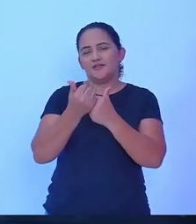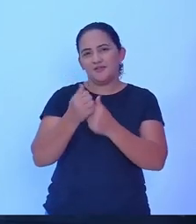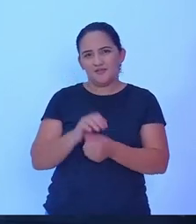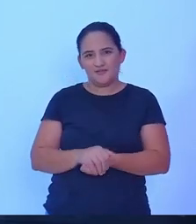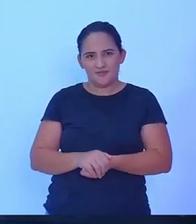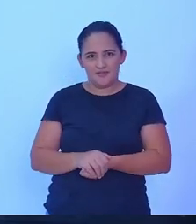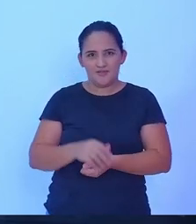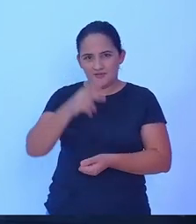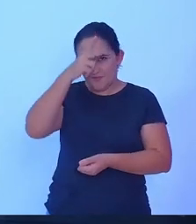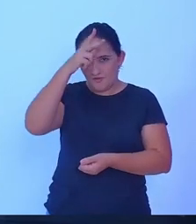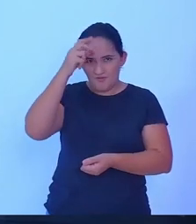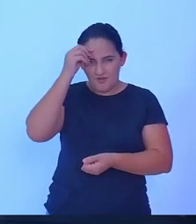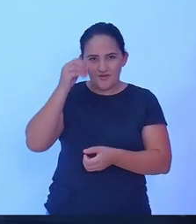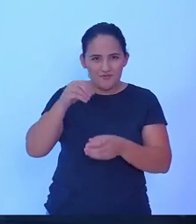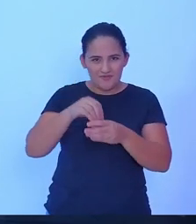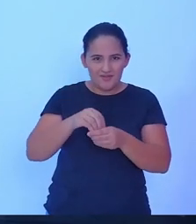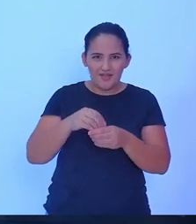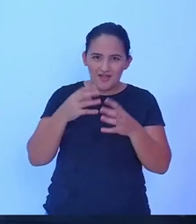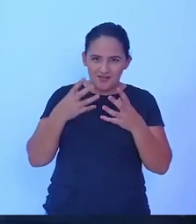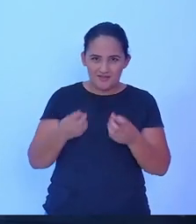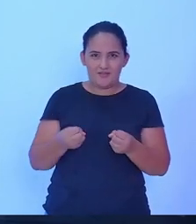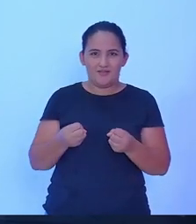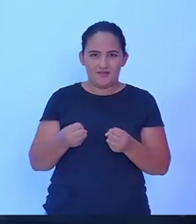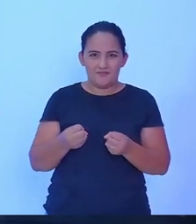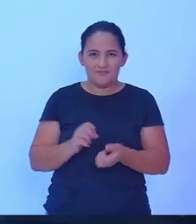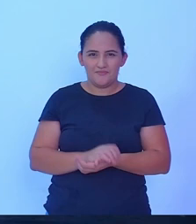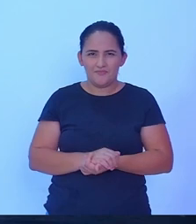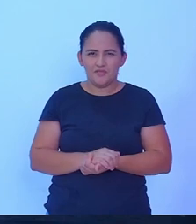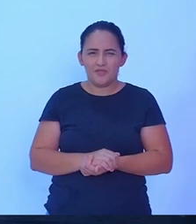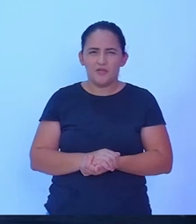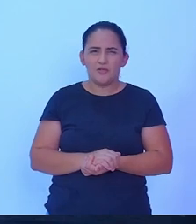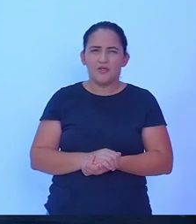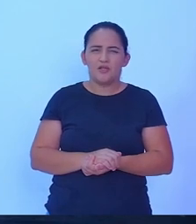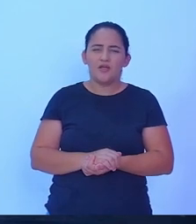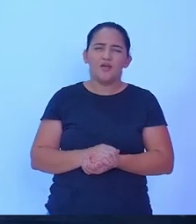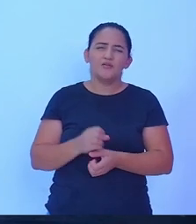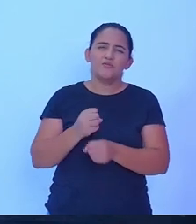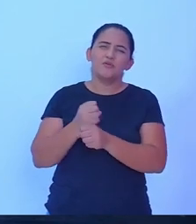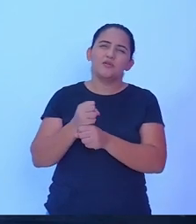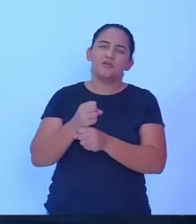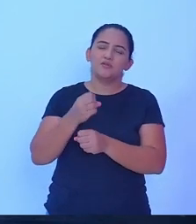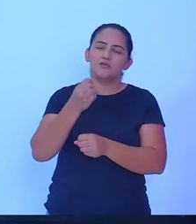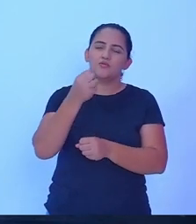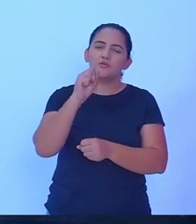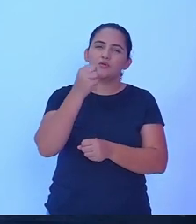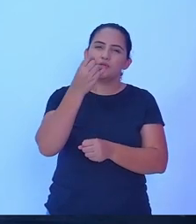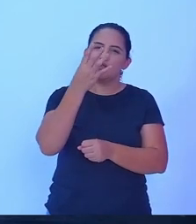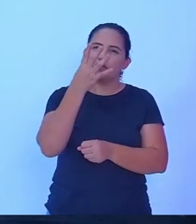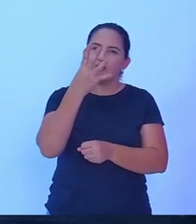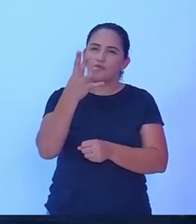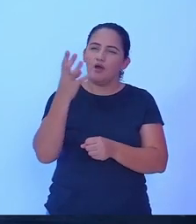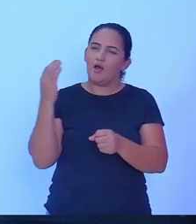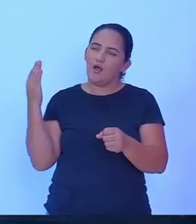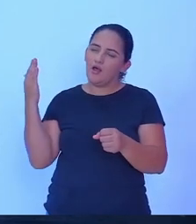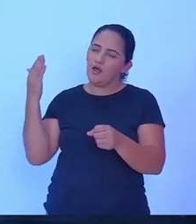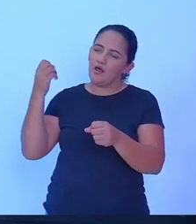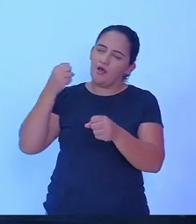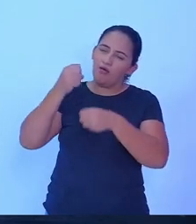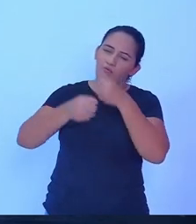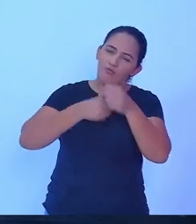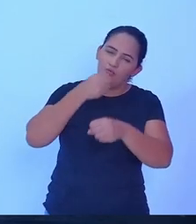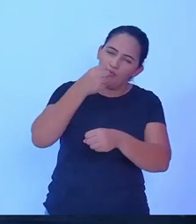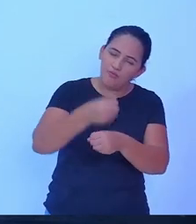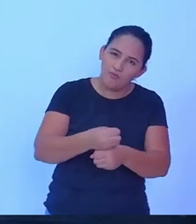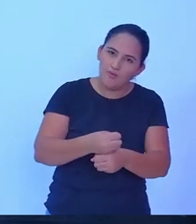no decorrer dos mandatos. Desde 84 para cá, quase todos os mandatos tiveram aí a